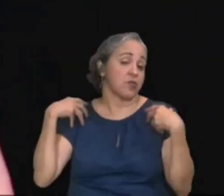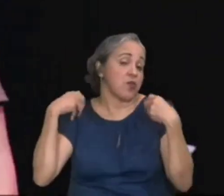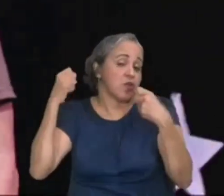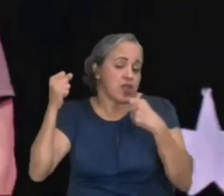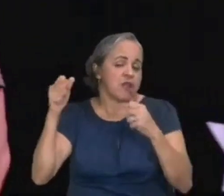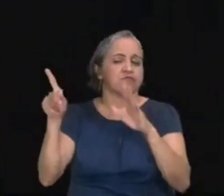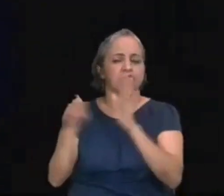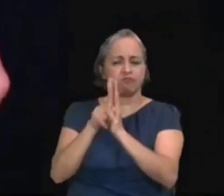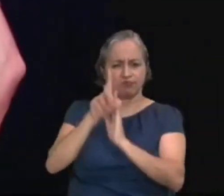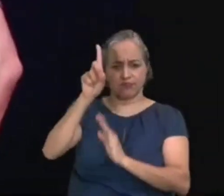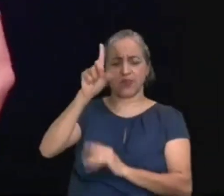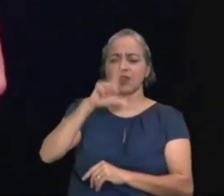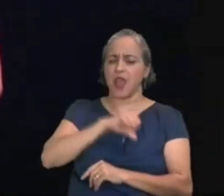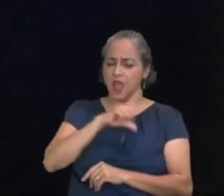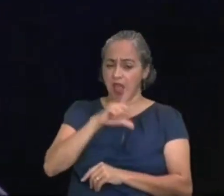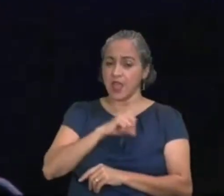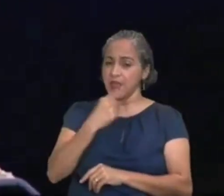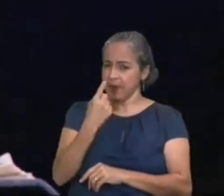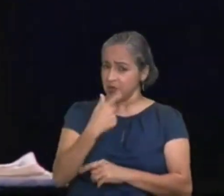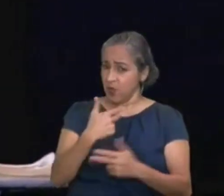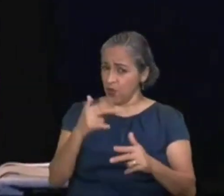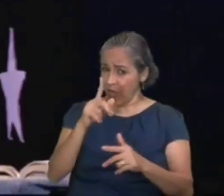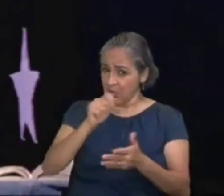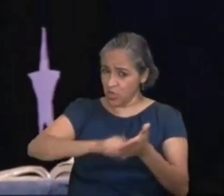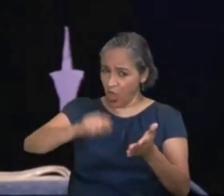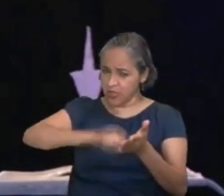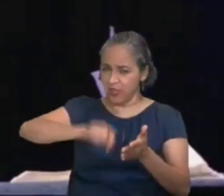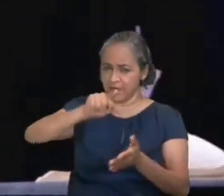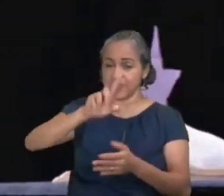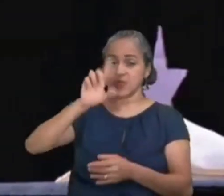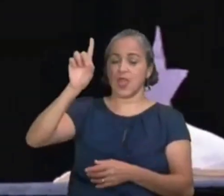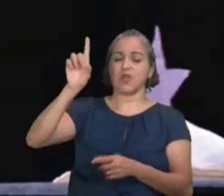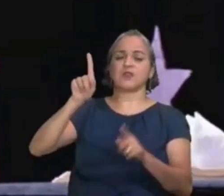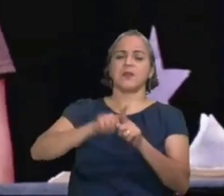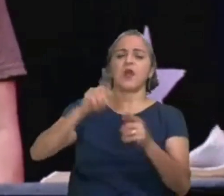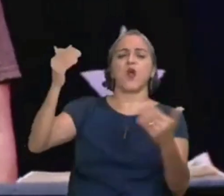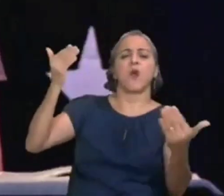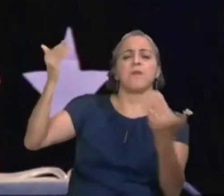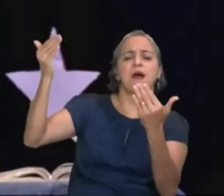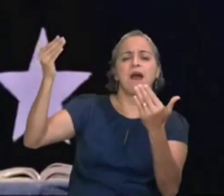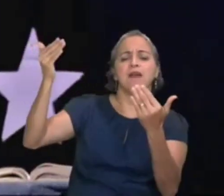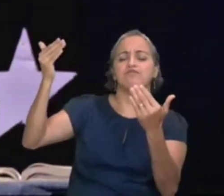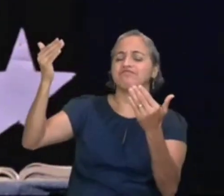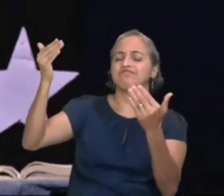poder, e tem mais uma coisa, ele é, anote aí, ele é incomparável,